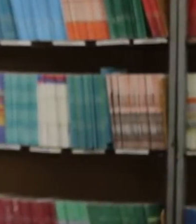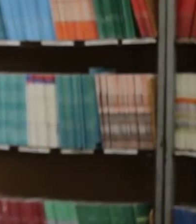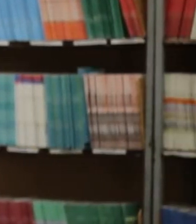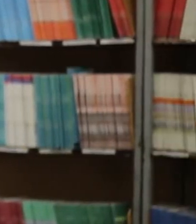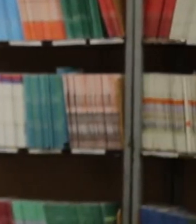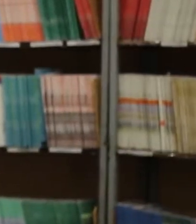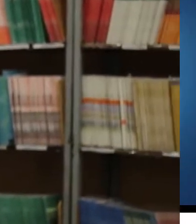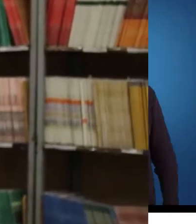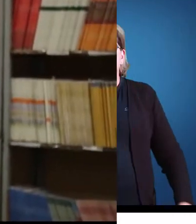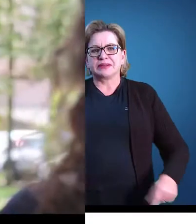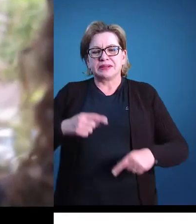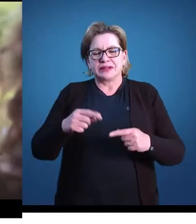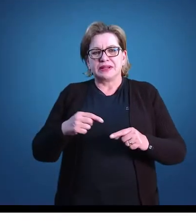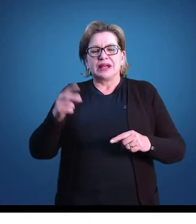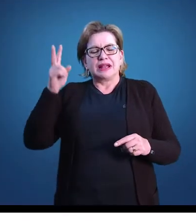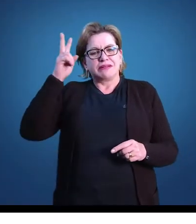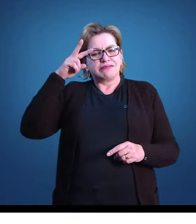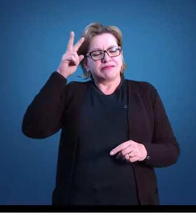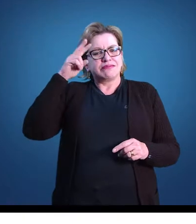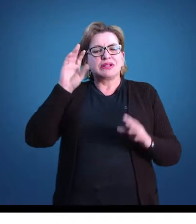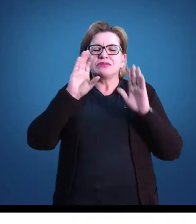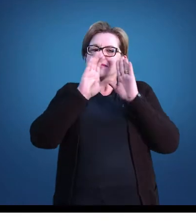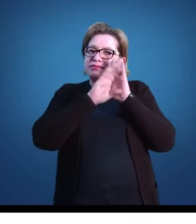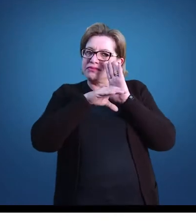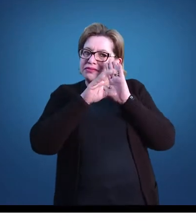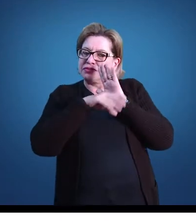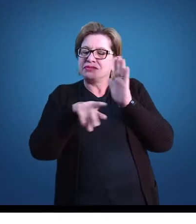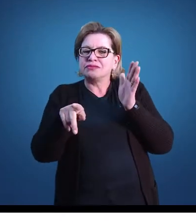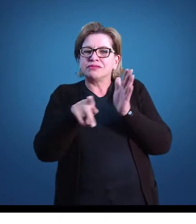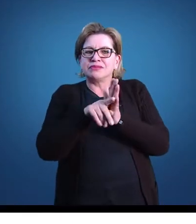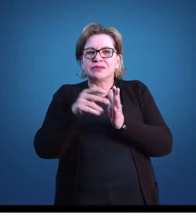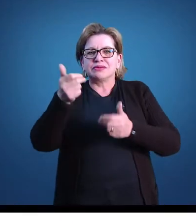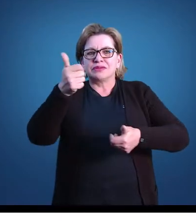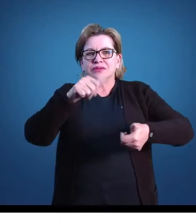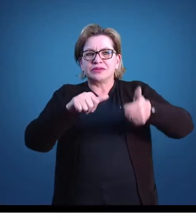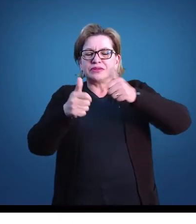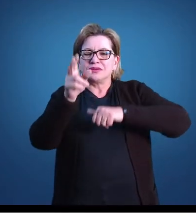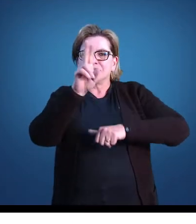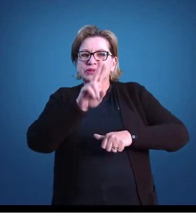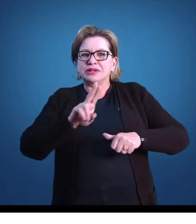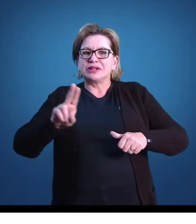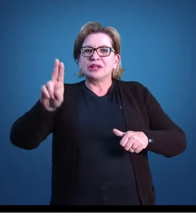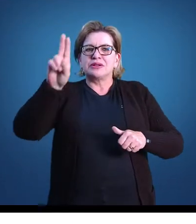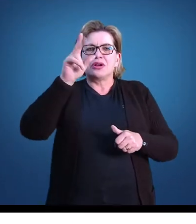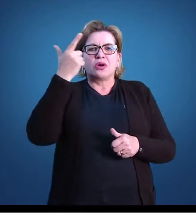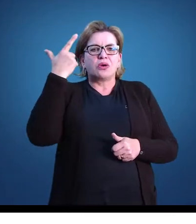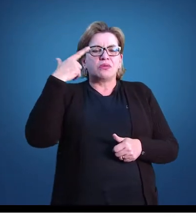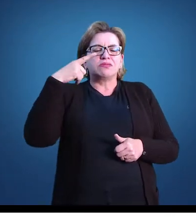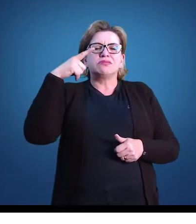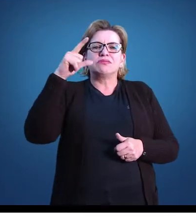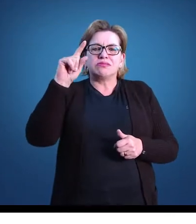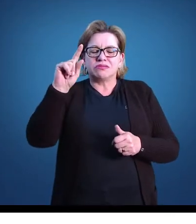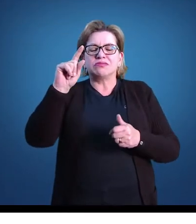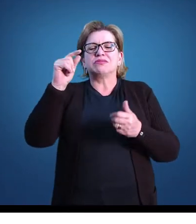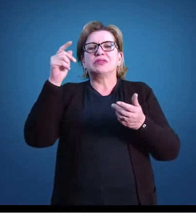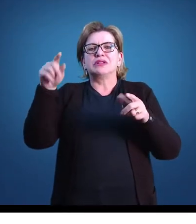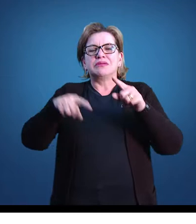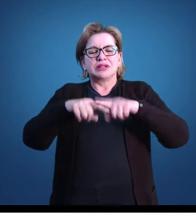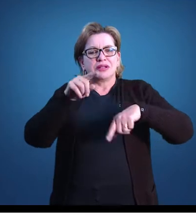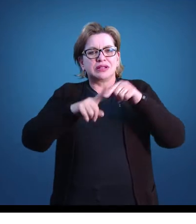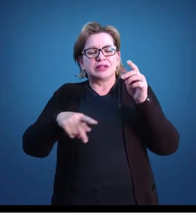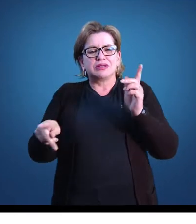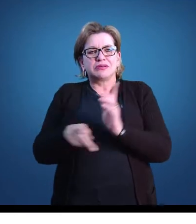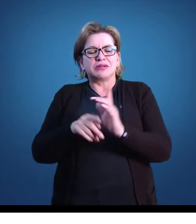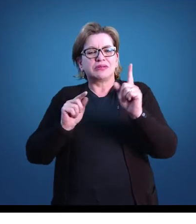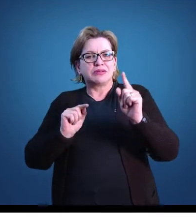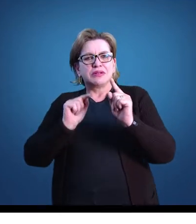A partir dessa breve retomada a respeito dos conceitos de avaliação, utilizaremos novamente os documentos que são norteadores do trabalho do professor.